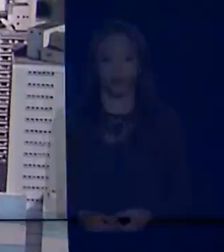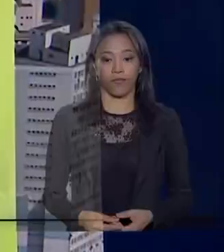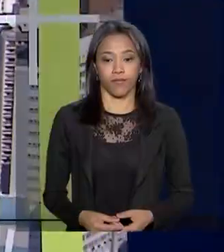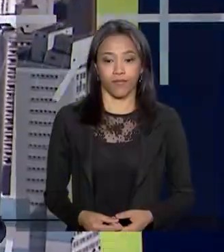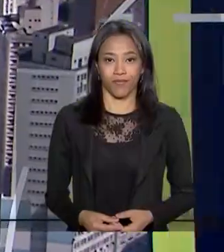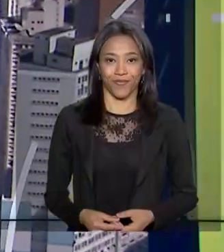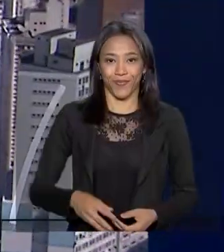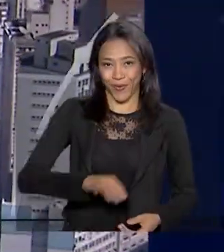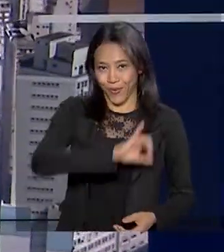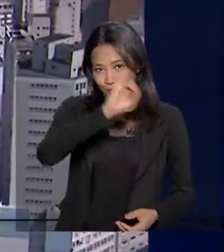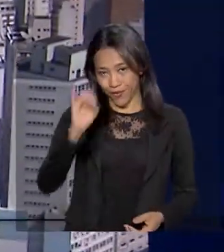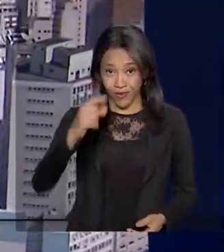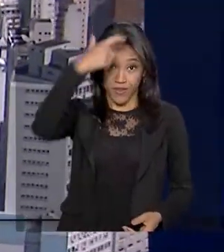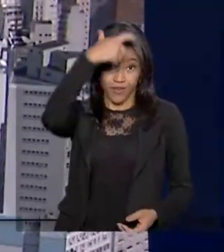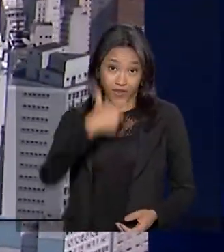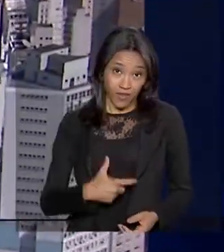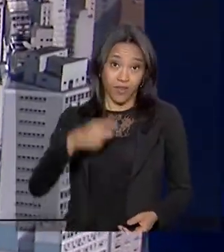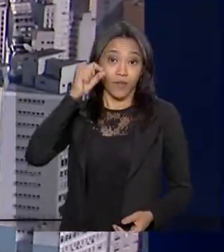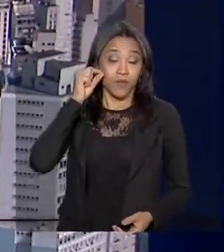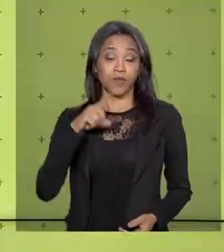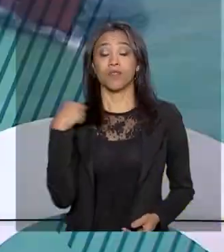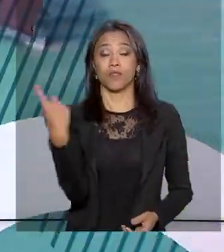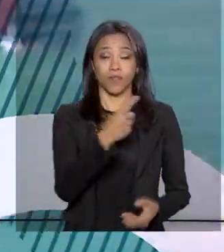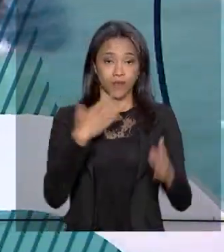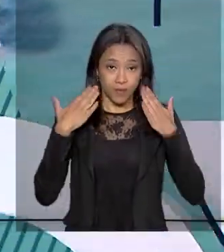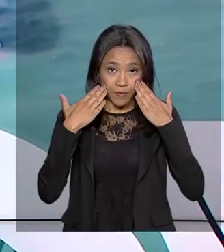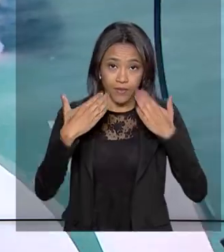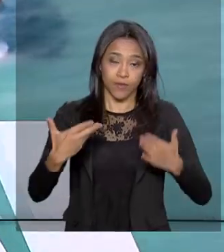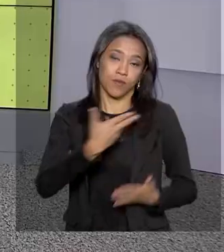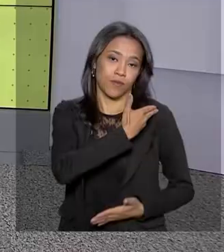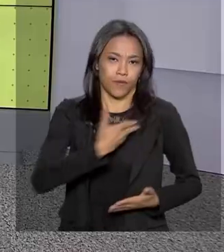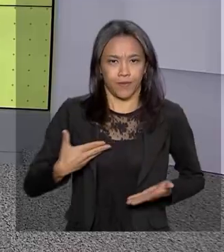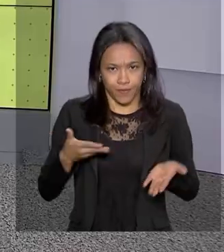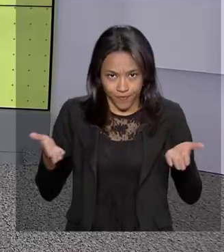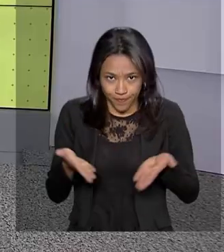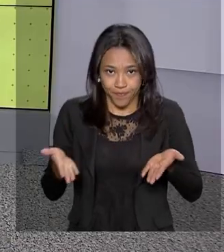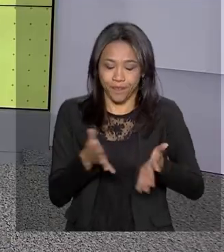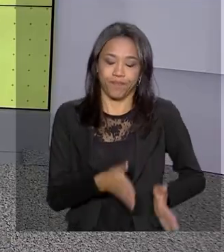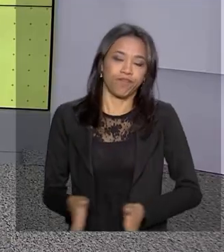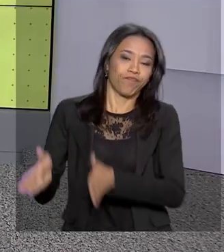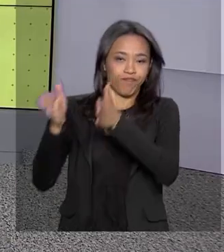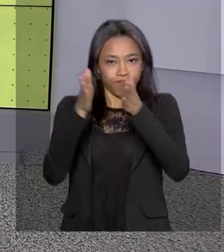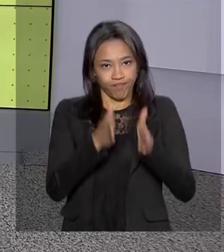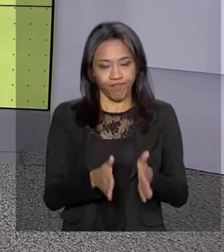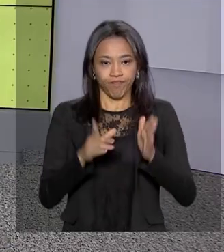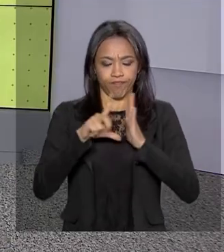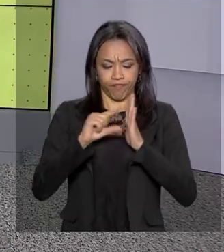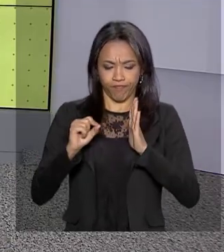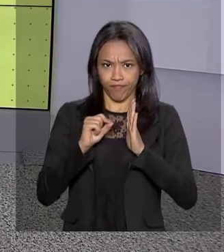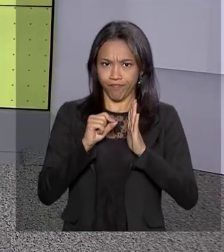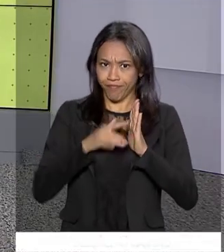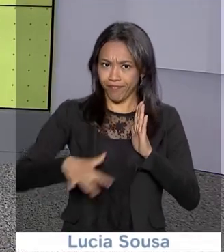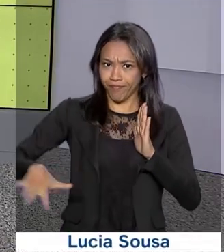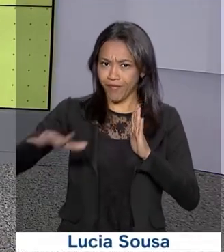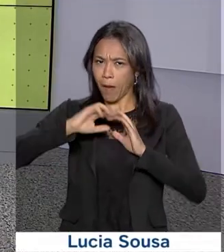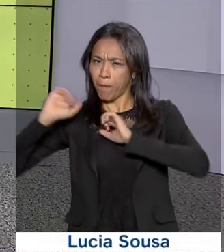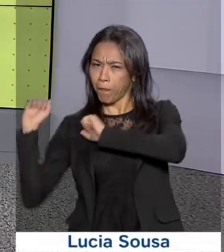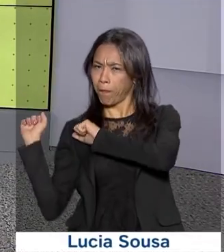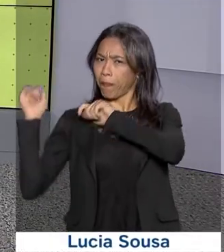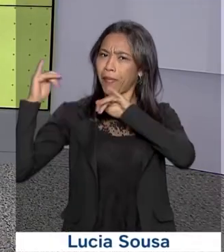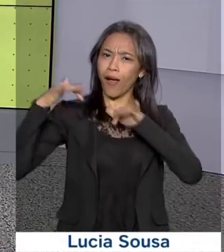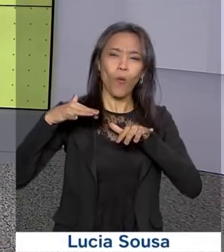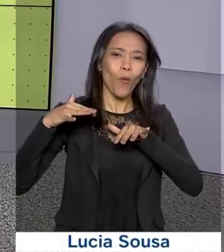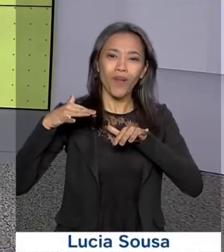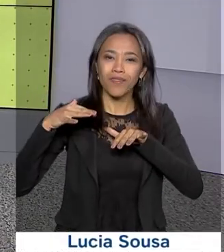Olá, eu sou o Roberto Camargo e estamos no ar com o Governo Agora. O Palácio do Planalto foi invadido hoje por música de